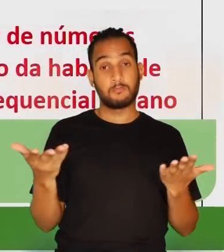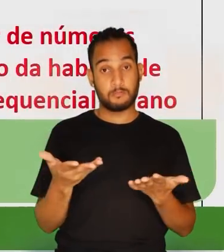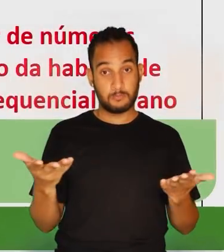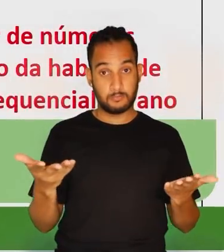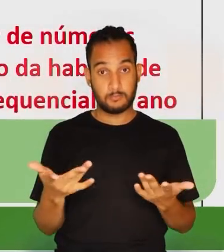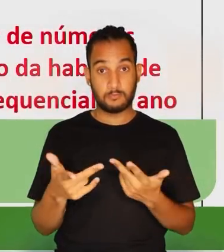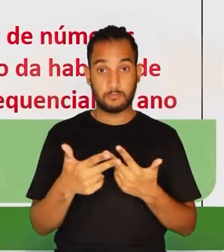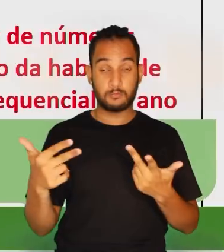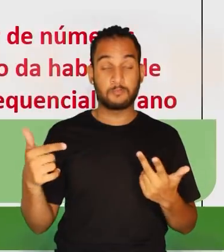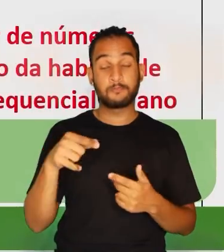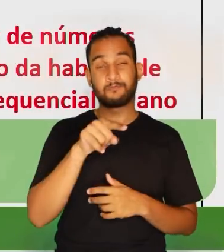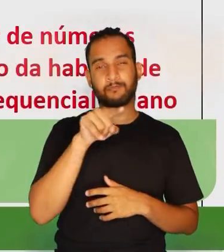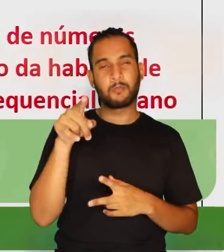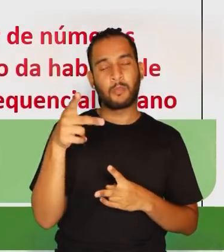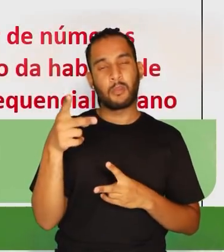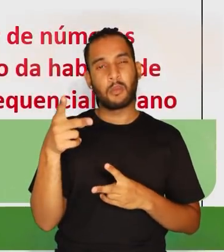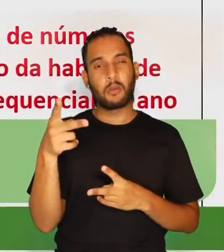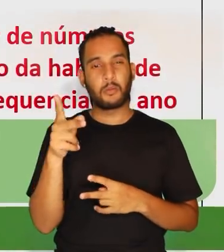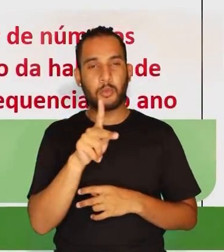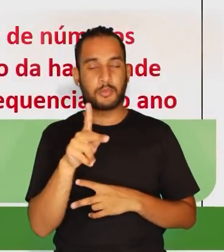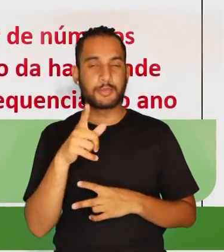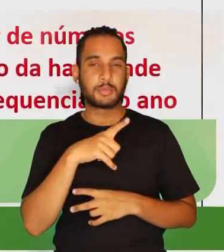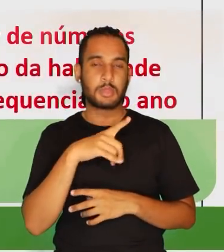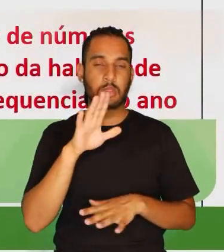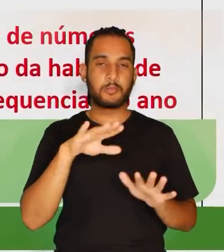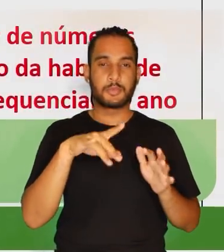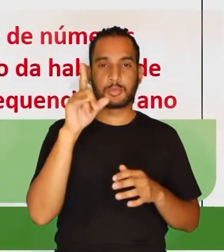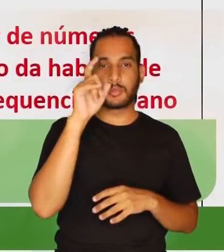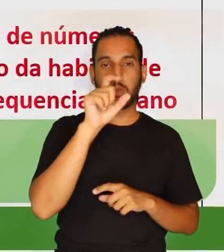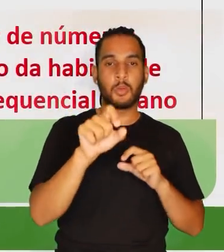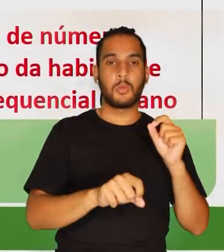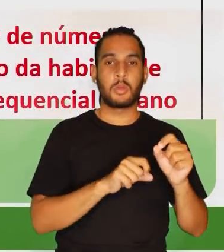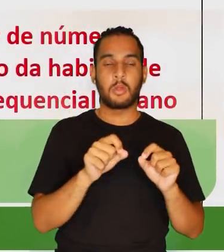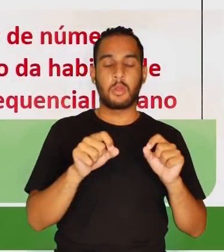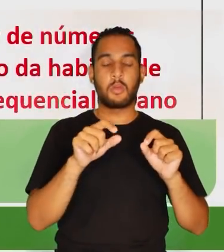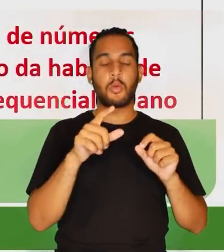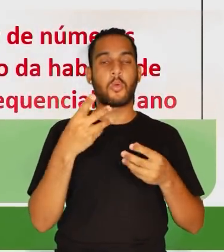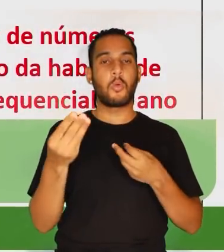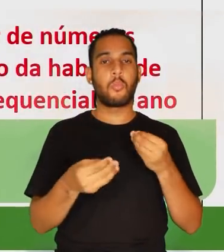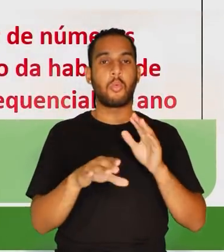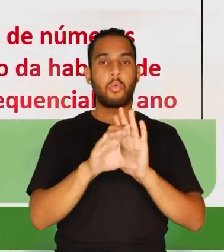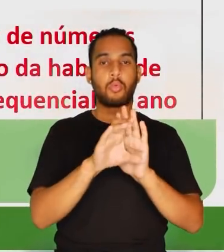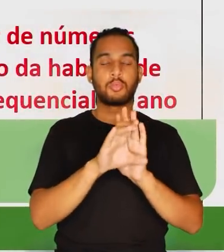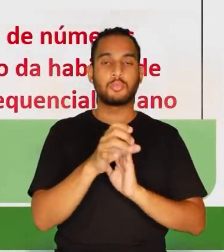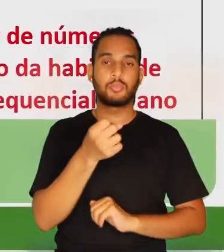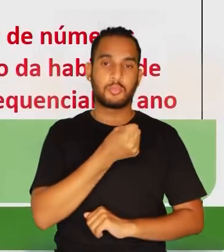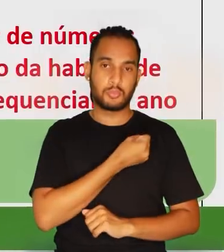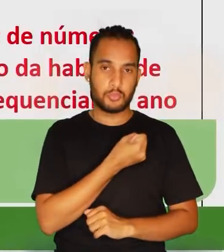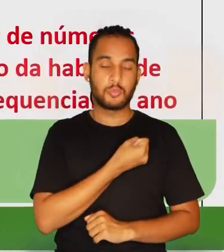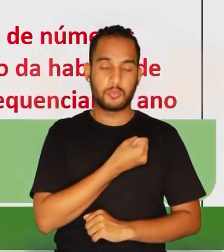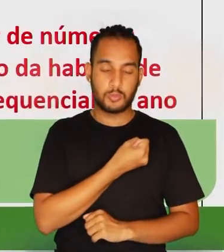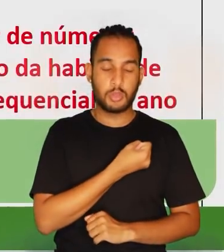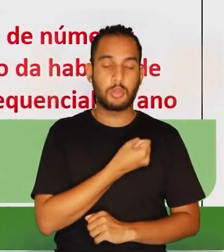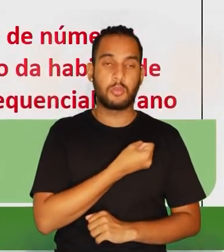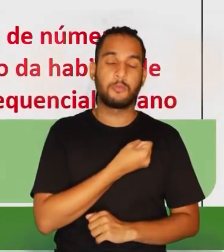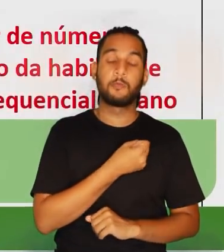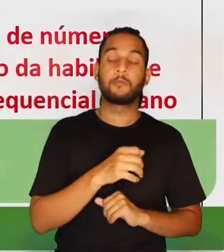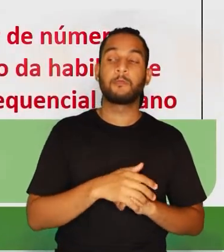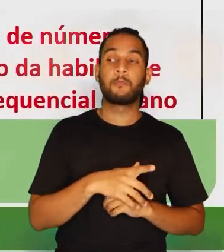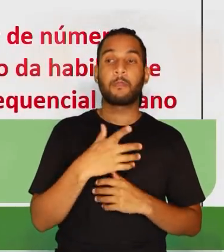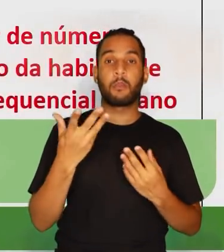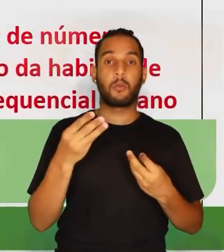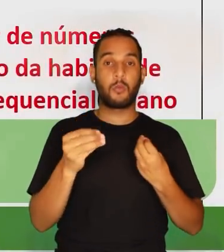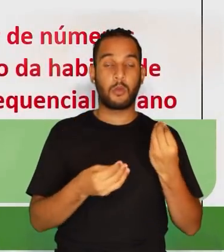Agora, algo que o pessoal tem sentido de dificuldade é sobre o código alfanumérico. Alfanumérico,